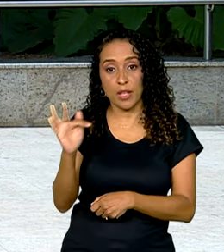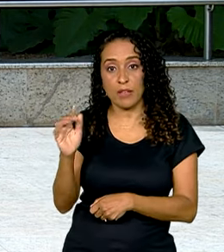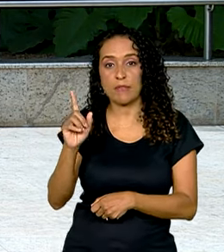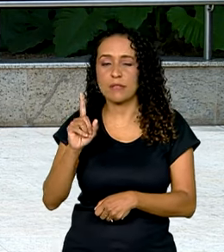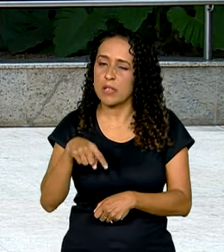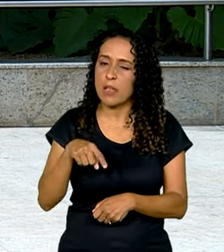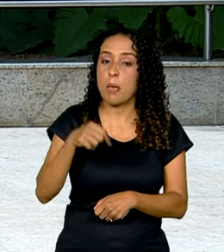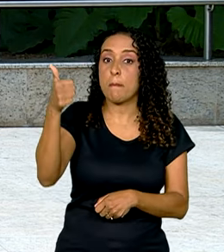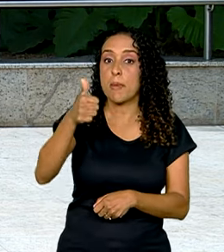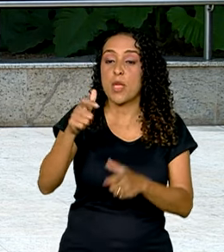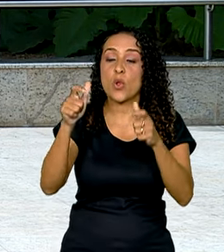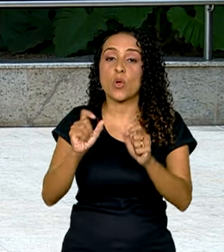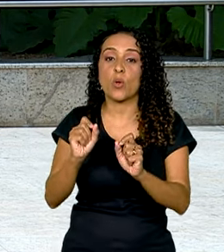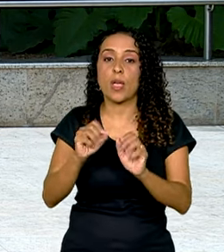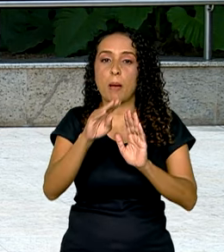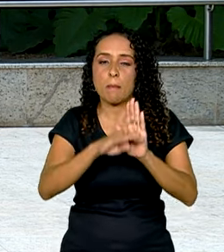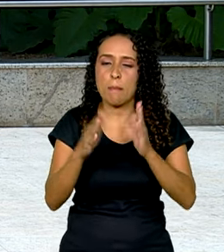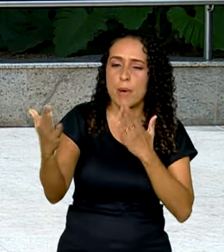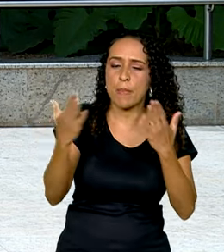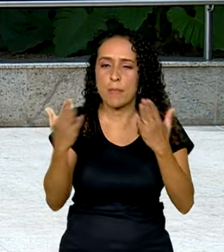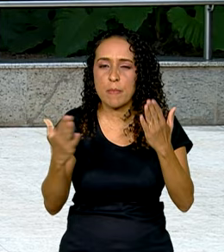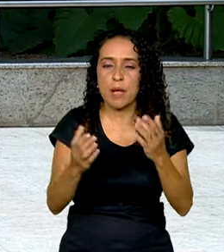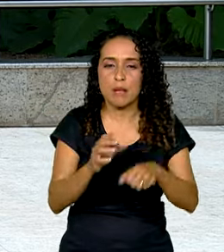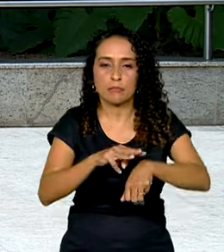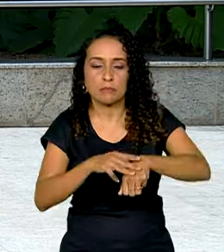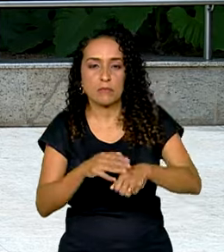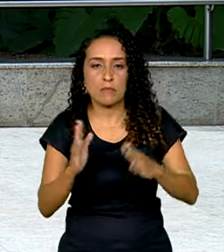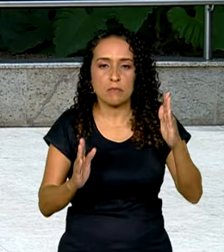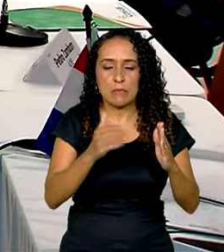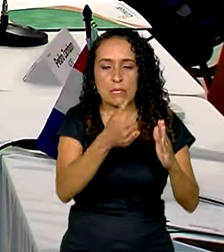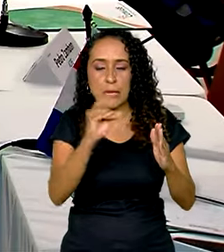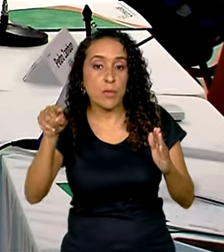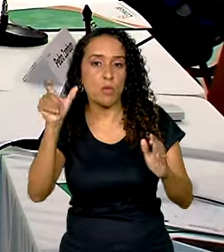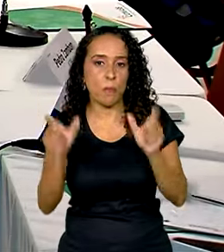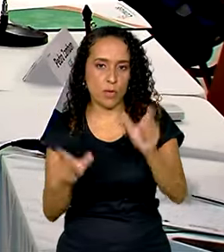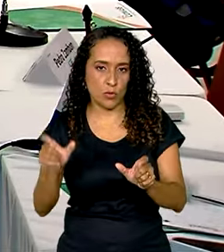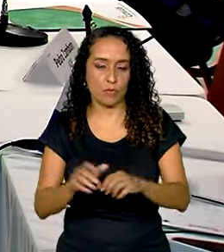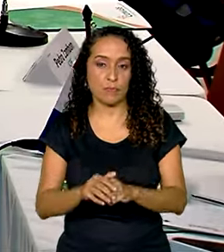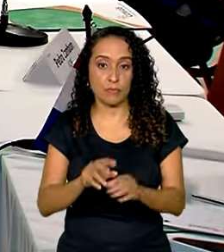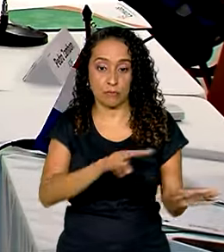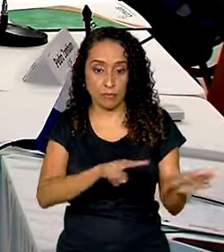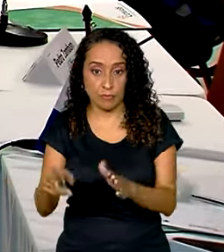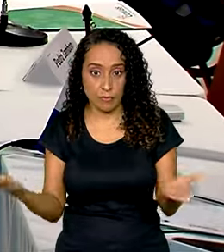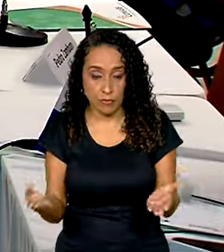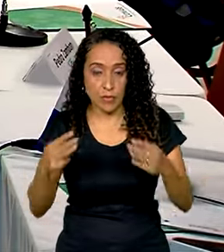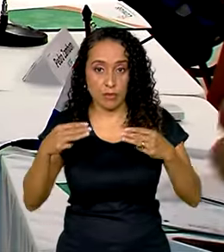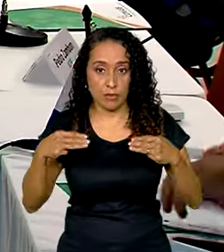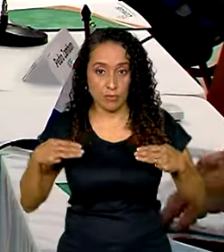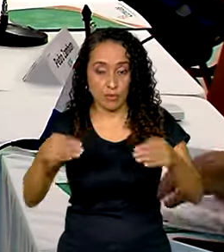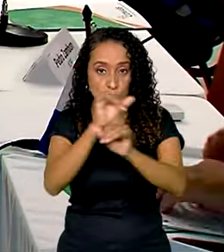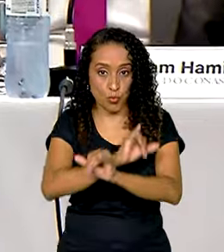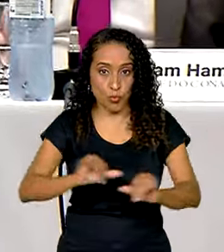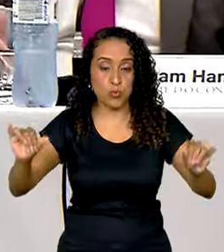aparece em primeiro lugar na proporção de casos por 100 mil habitantes. Essa semana, quando o Ministério divulgou a